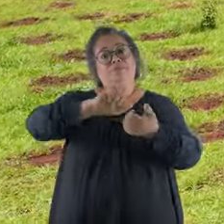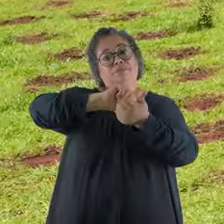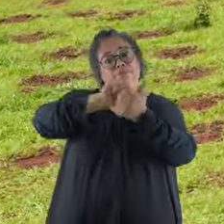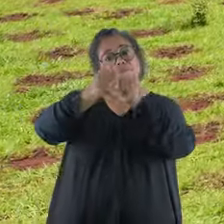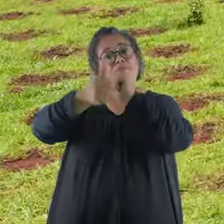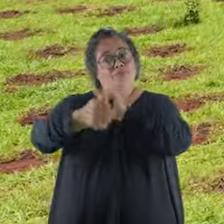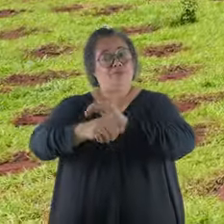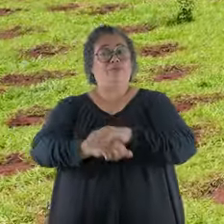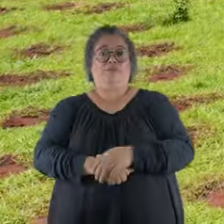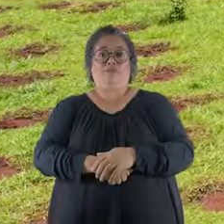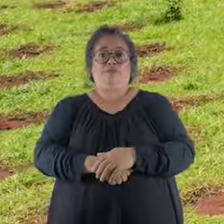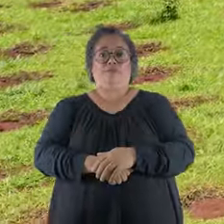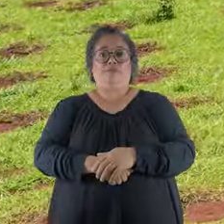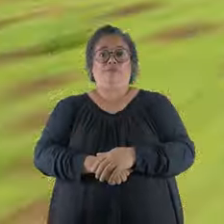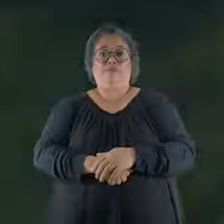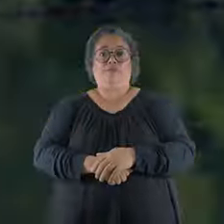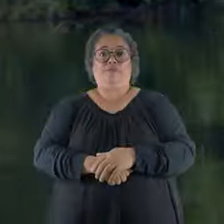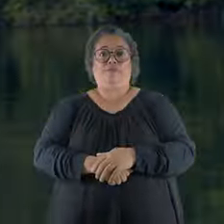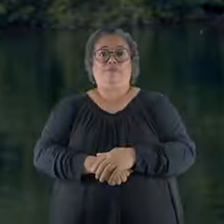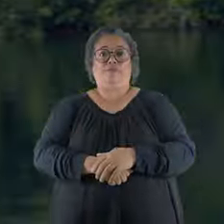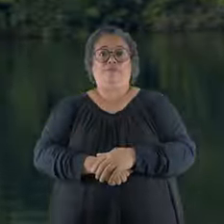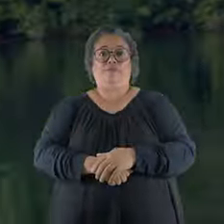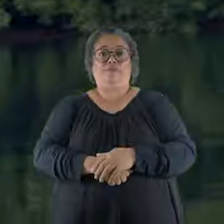7 mil campos de futebol.